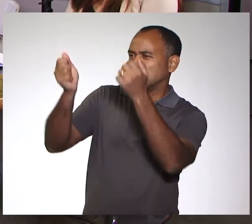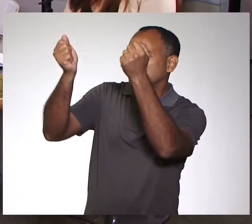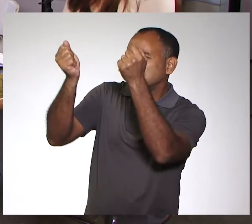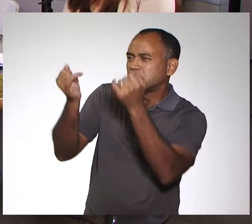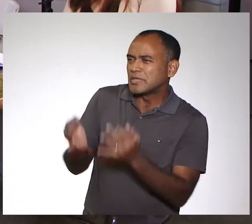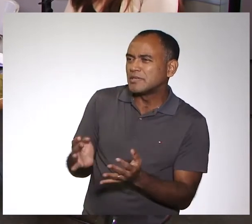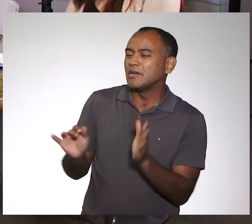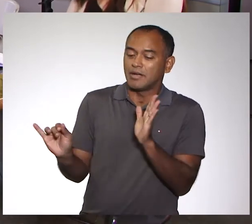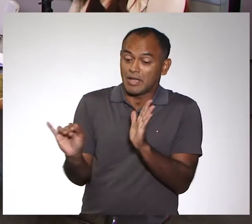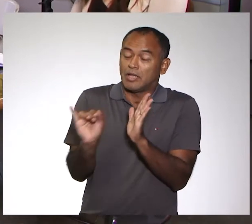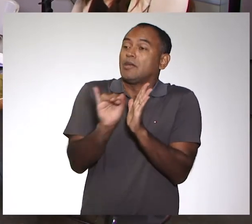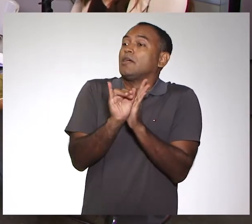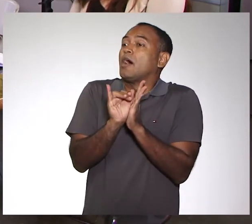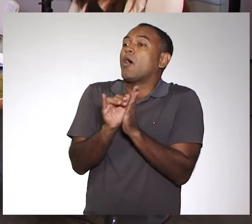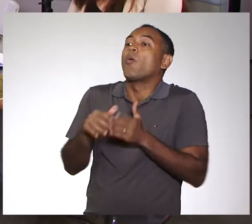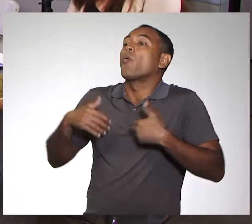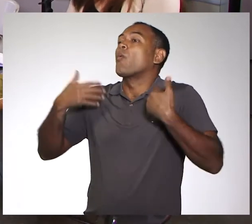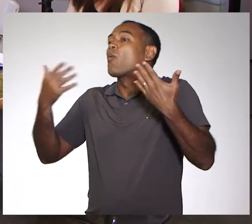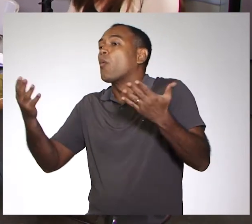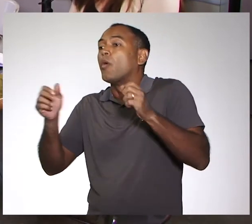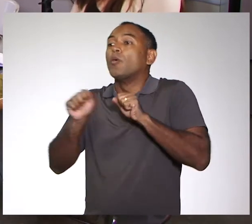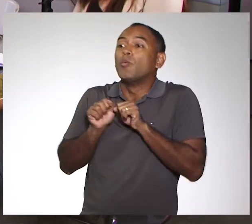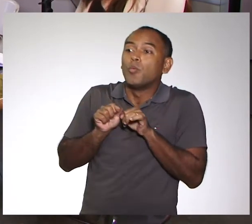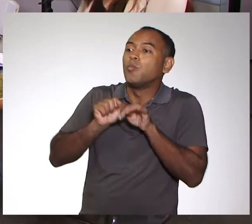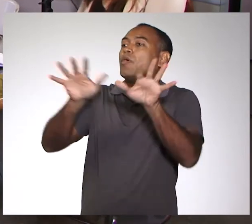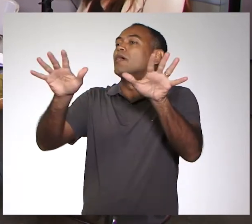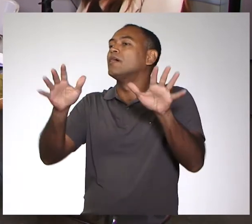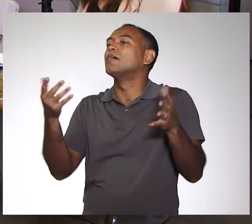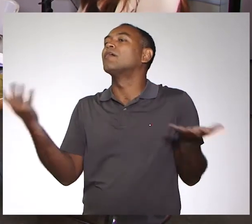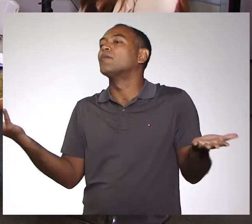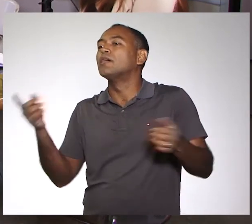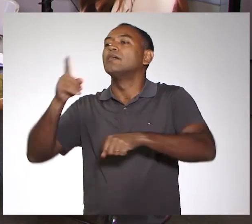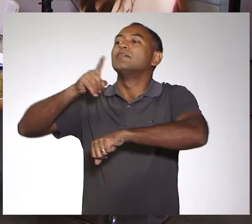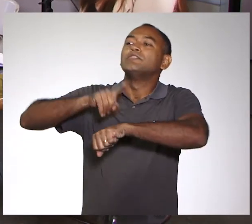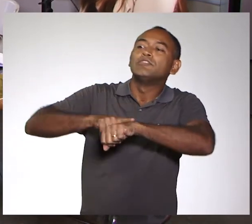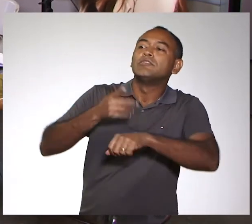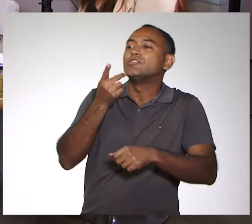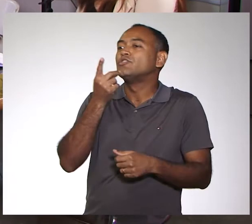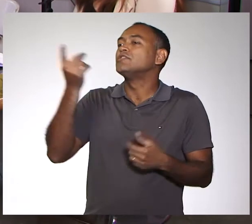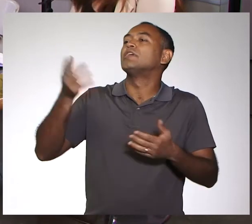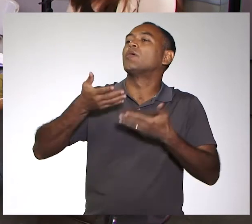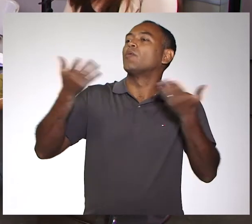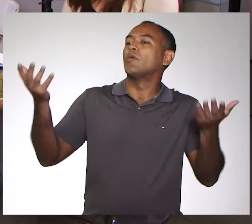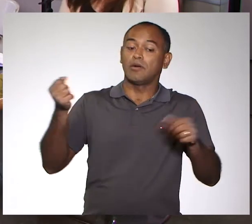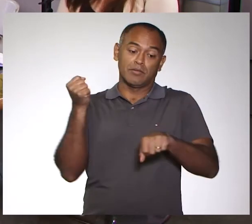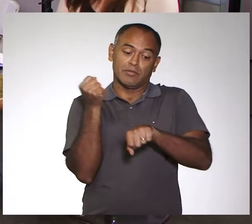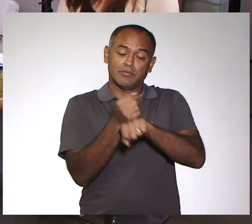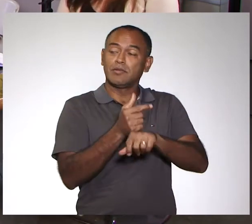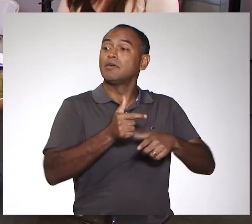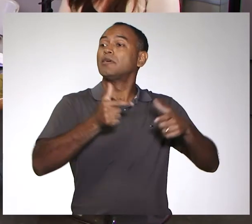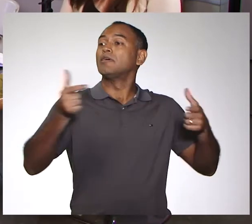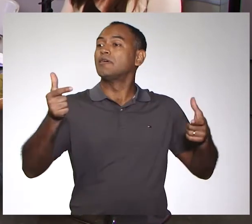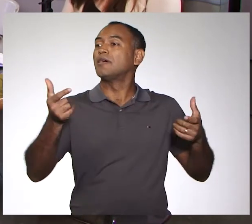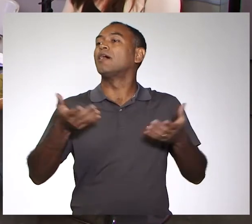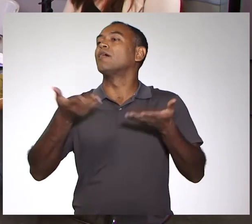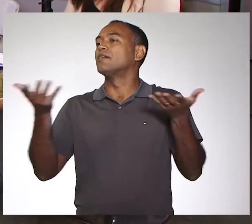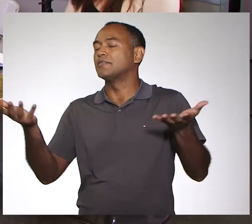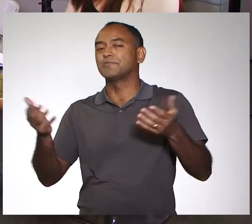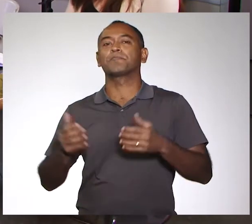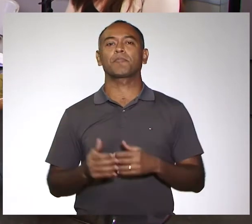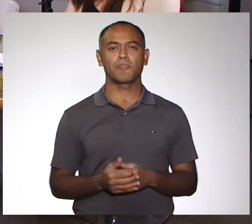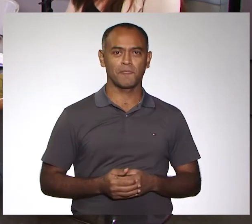a senhora falasse sobre o edital. Quando que esse edital vai ser lançado, se já tem uma previsão, e o número de vagas que serão ofertadas também.